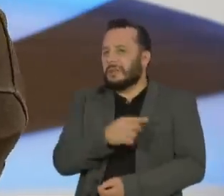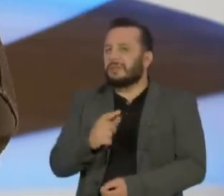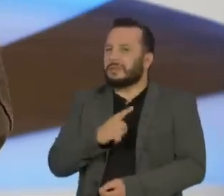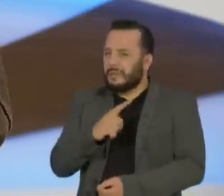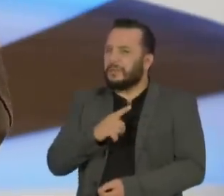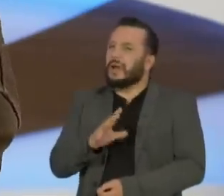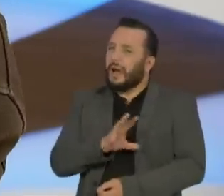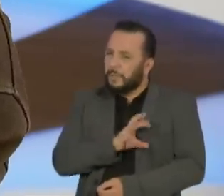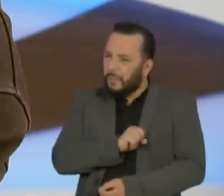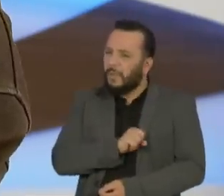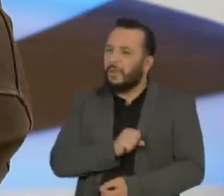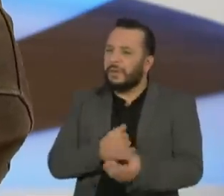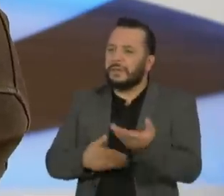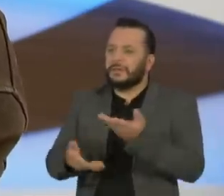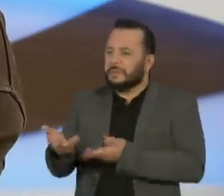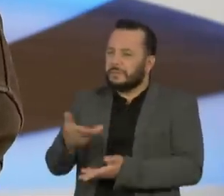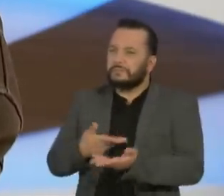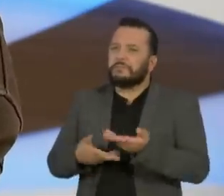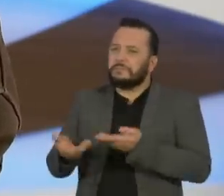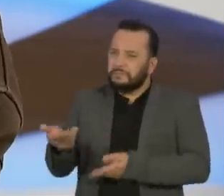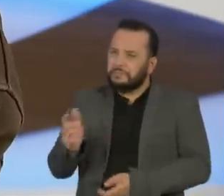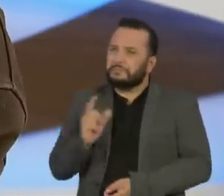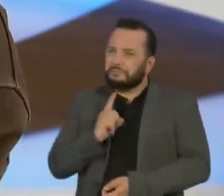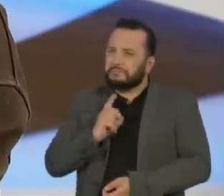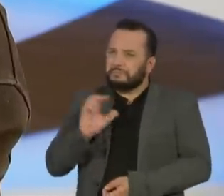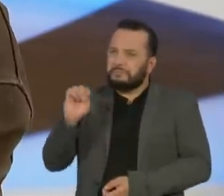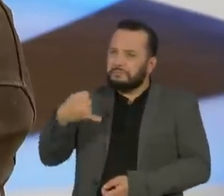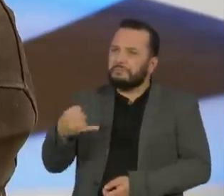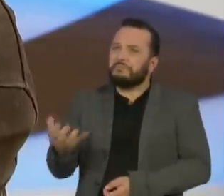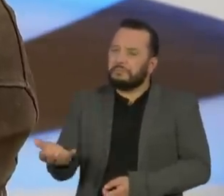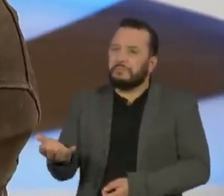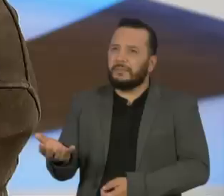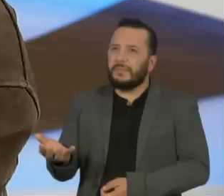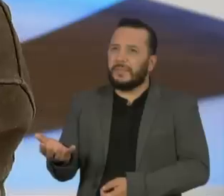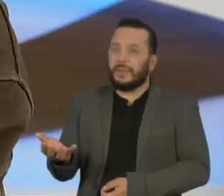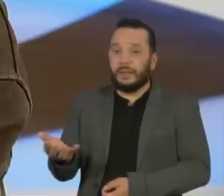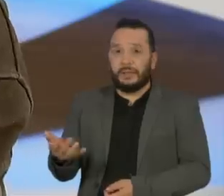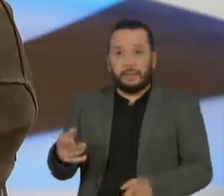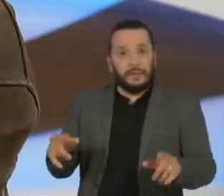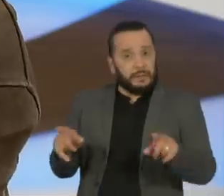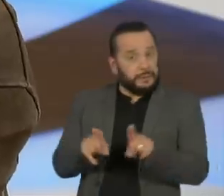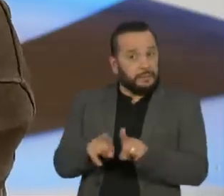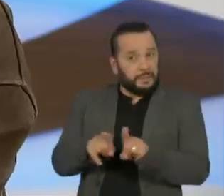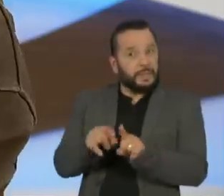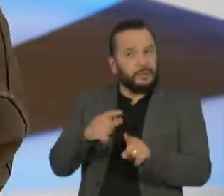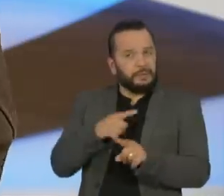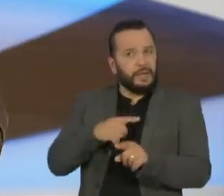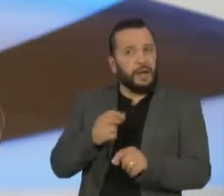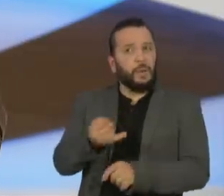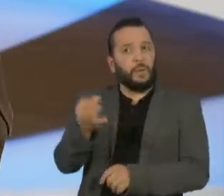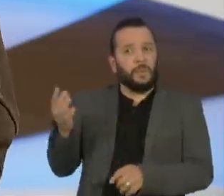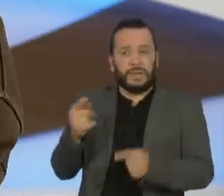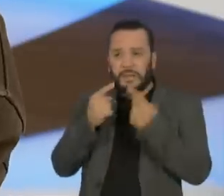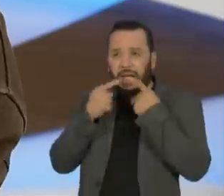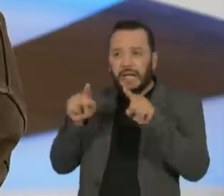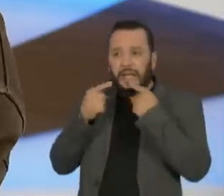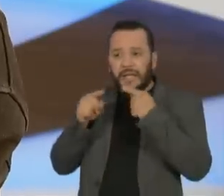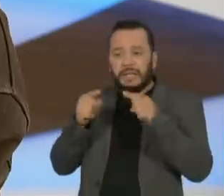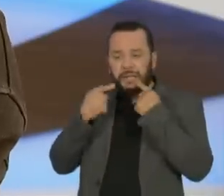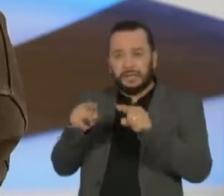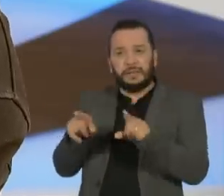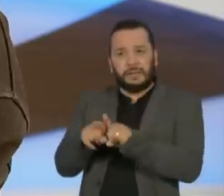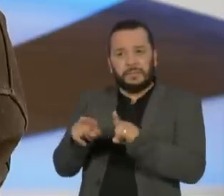entre nós, sabe? Pelo menos, isso eu tenho, sabe? E também, assim, por mais críticas que eu tenha a vários